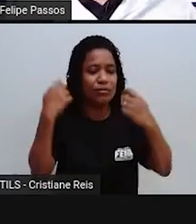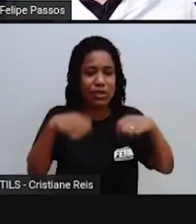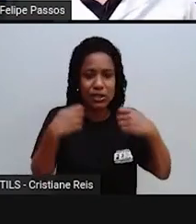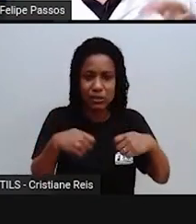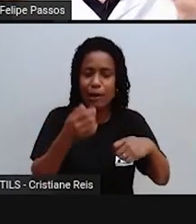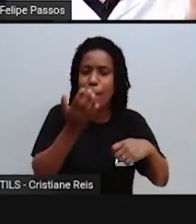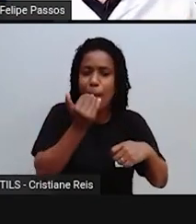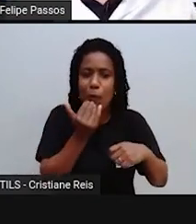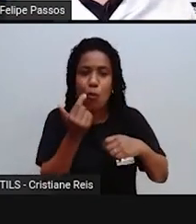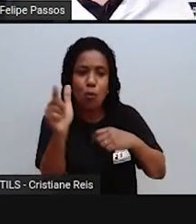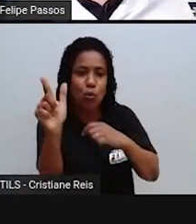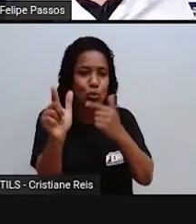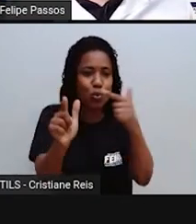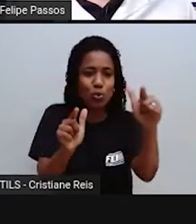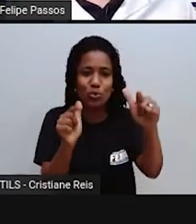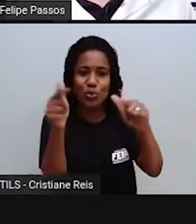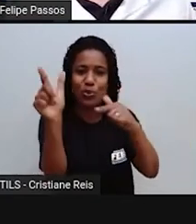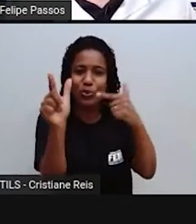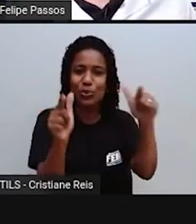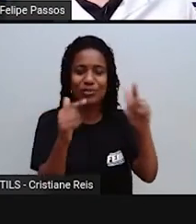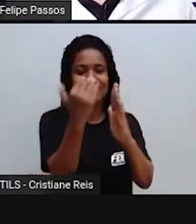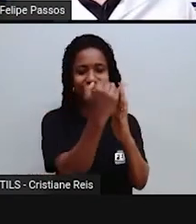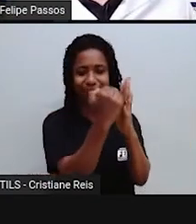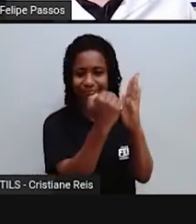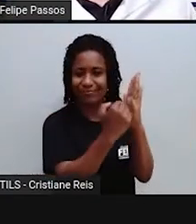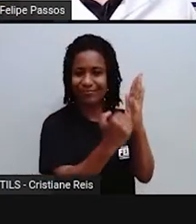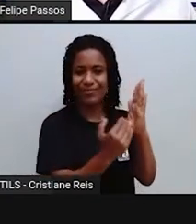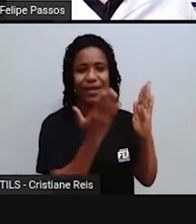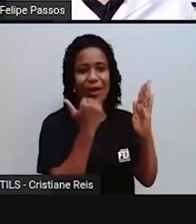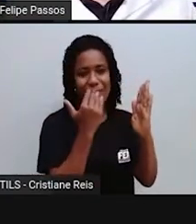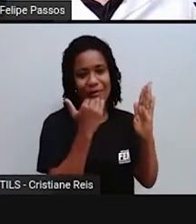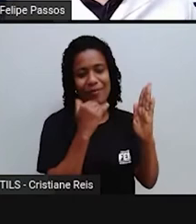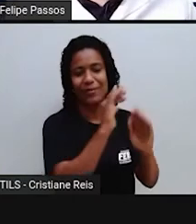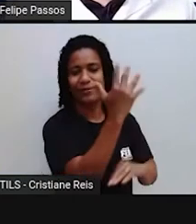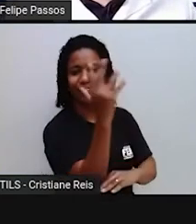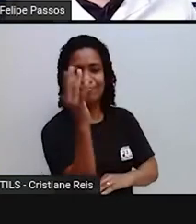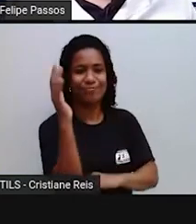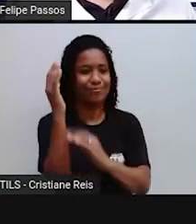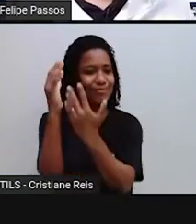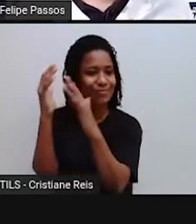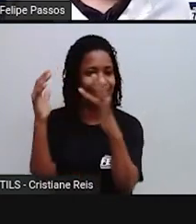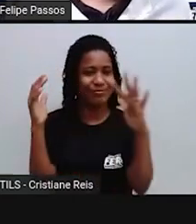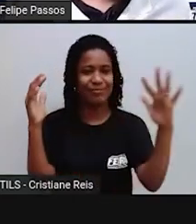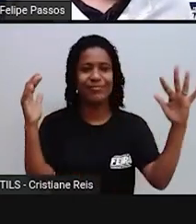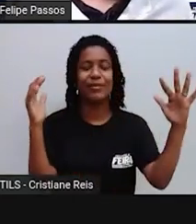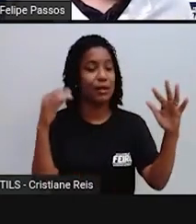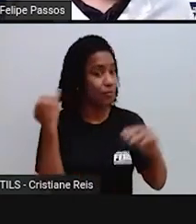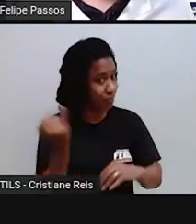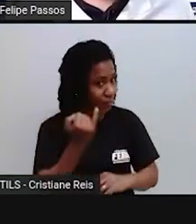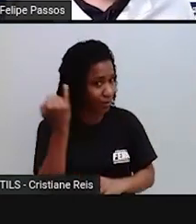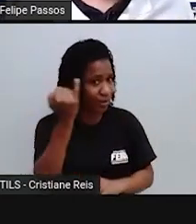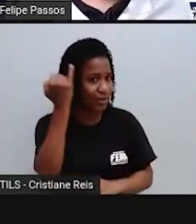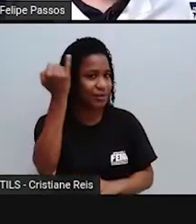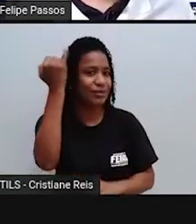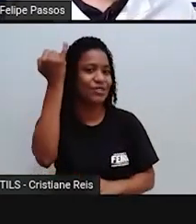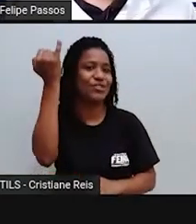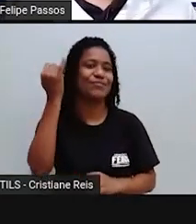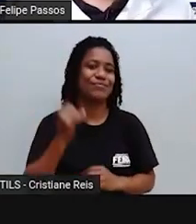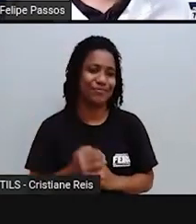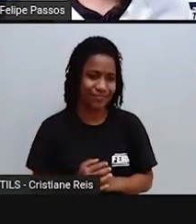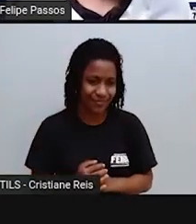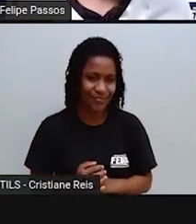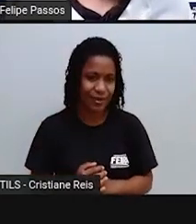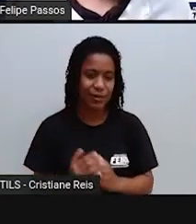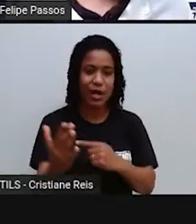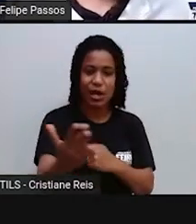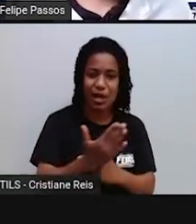mente, abrir um pouco o nosso cardápio, digamos assim, para consumir alimentos de origens diferentes, né? Plantas diferentes que vão dar